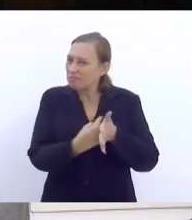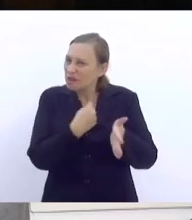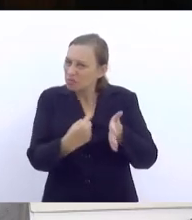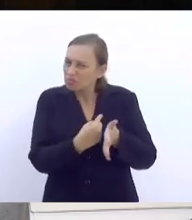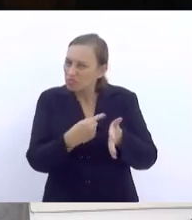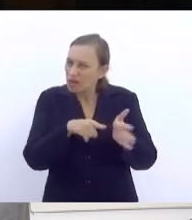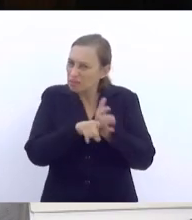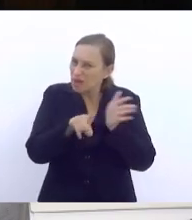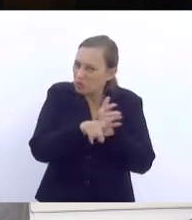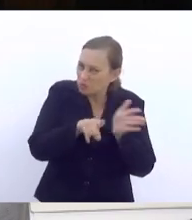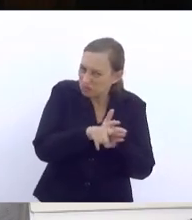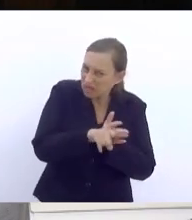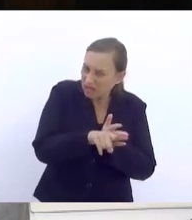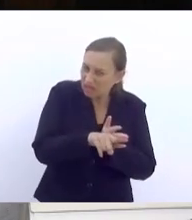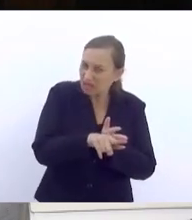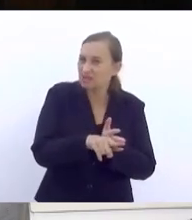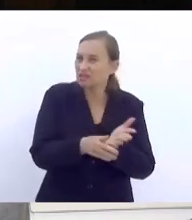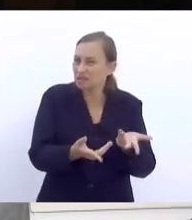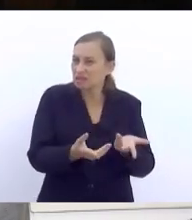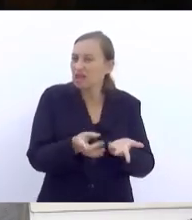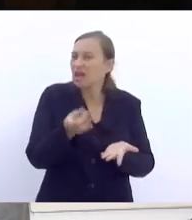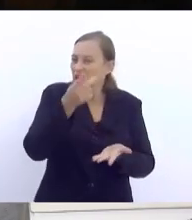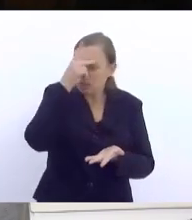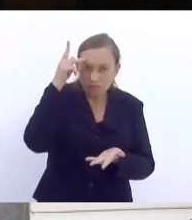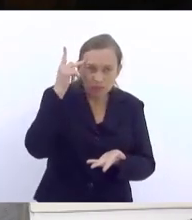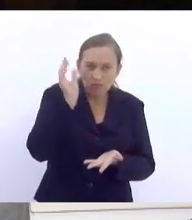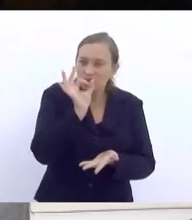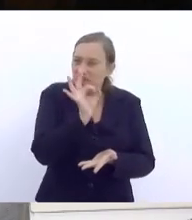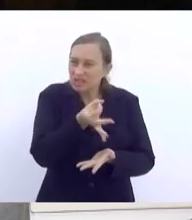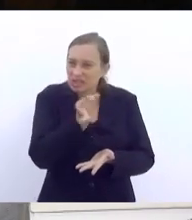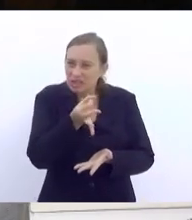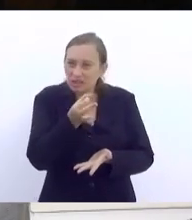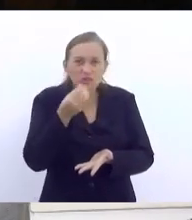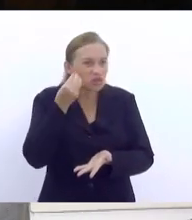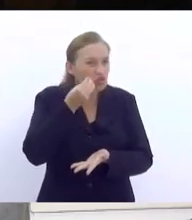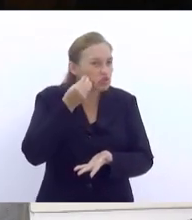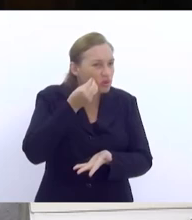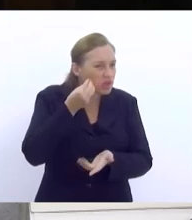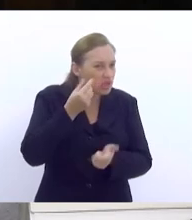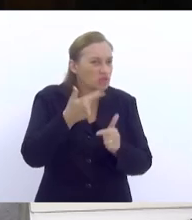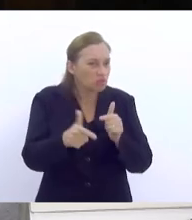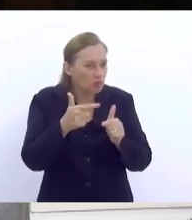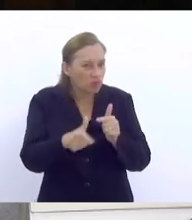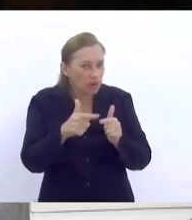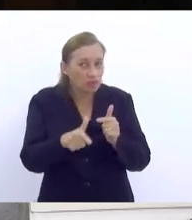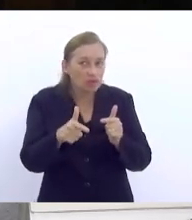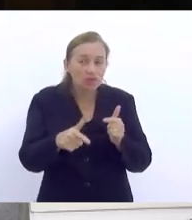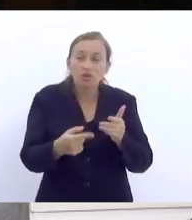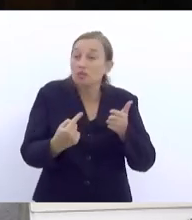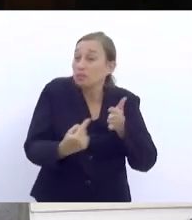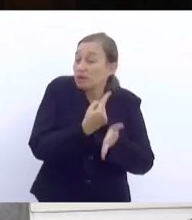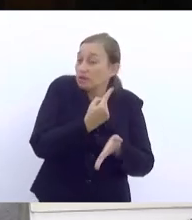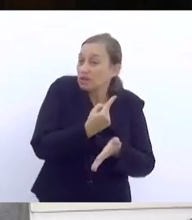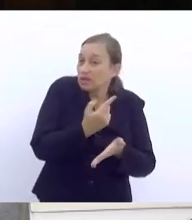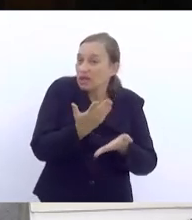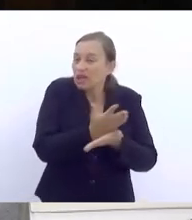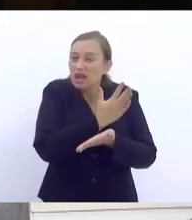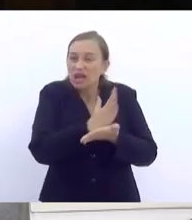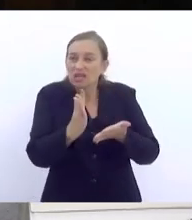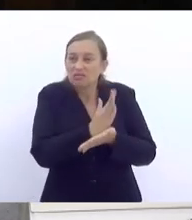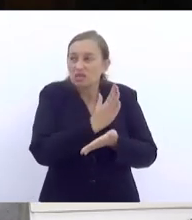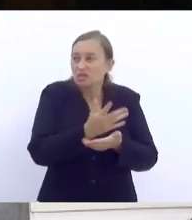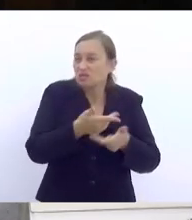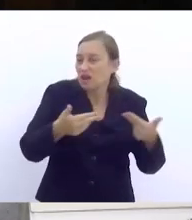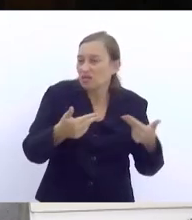será que as pessoas que efetivamente vivenciam esses problemas, eles são consultados? Porque muitos deles sabem responder.